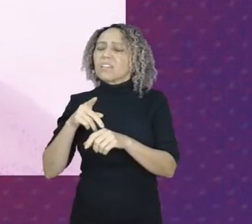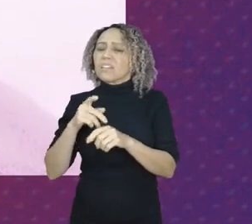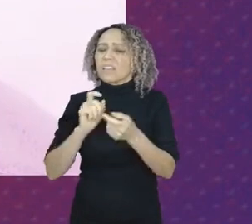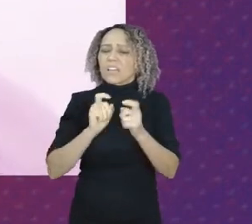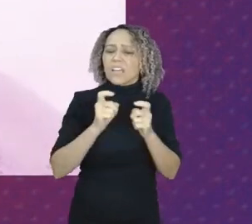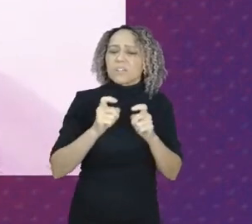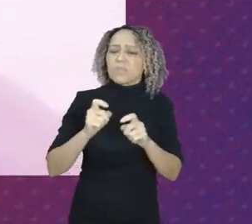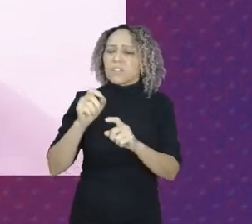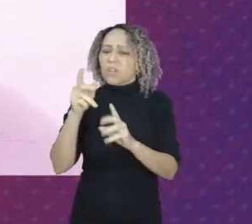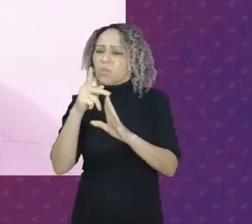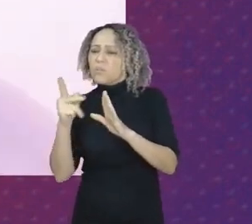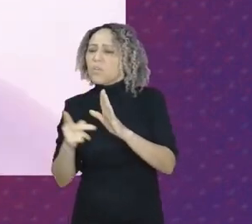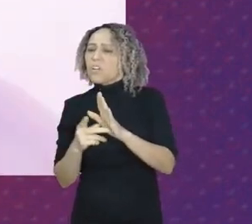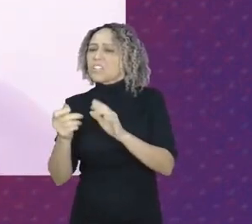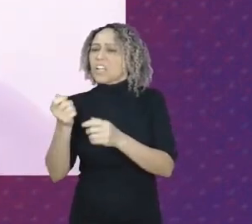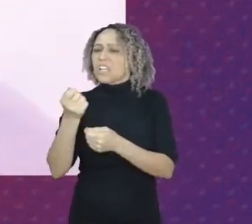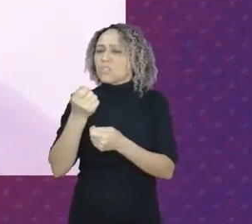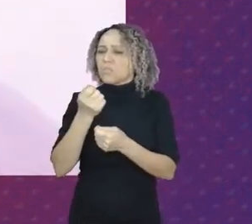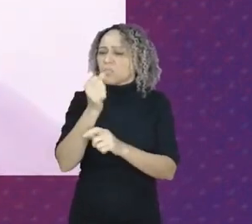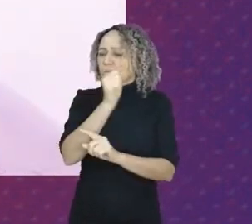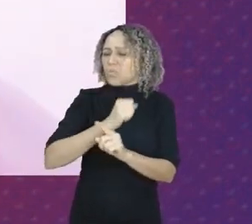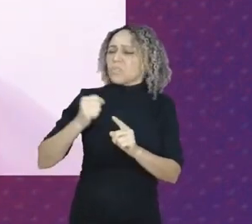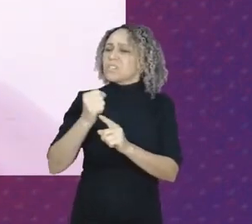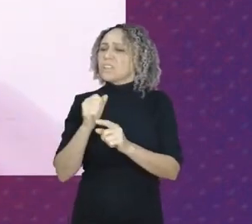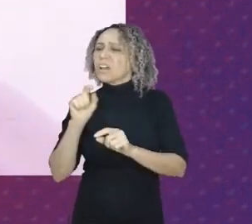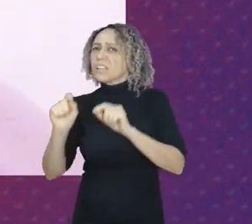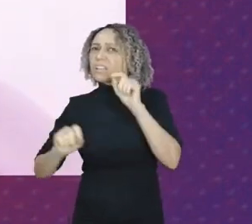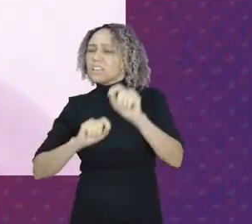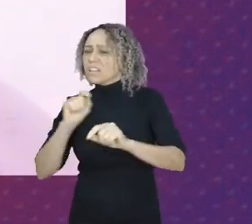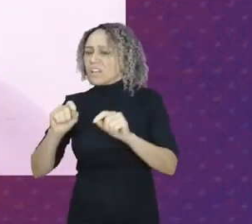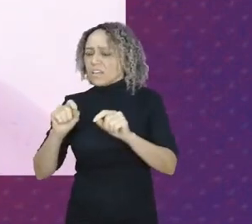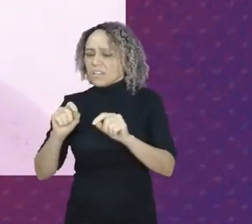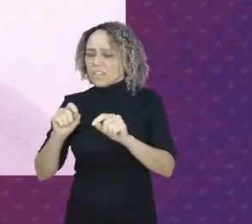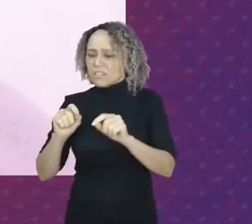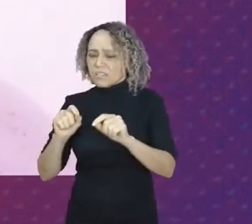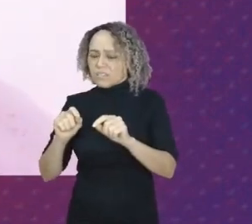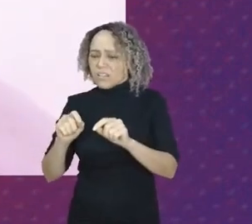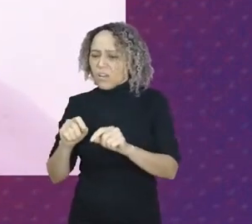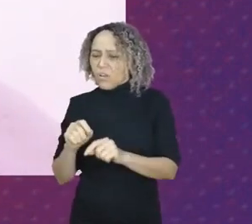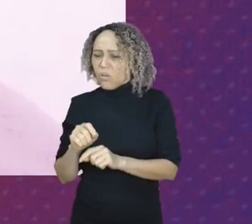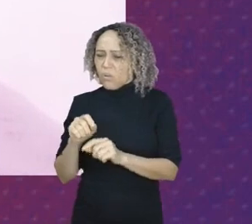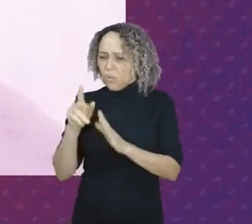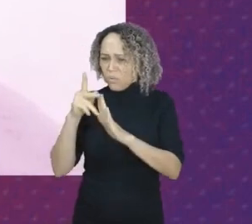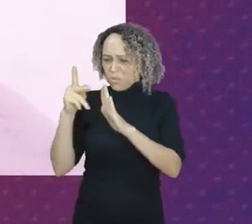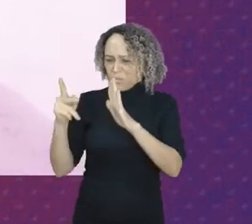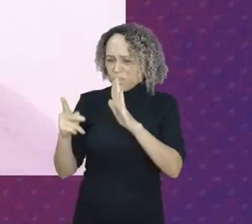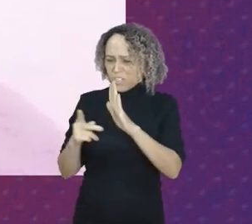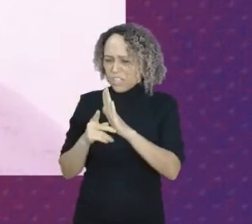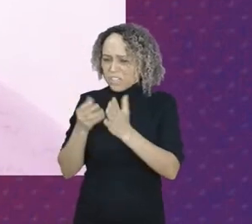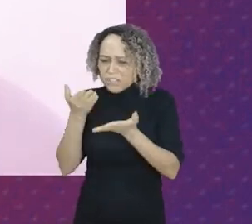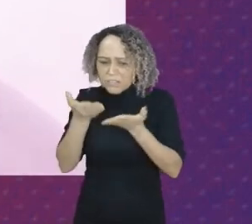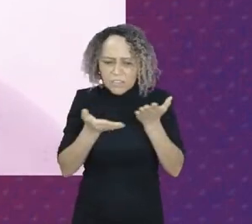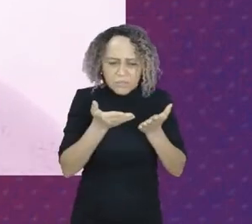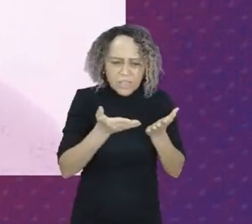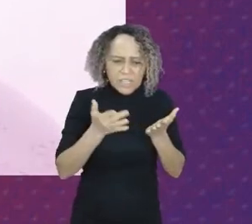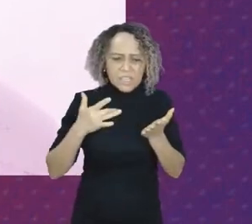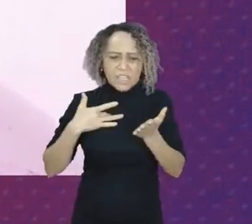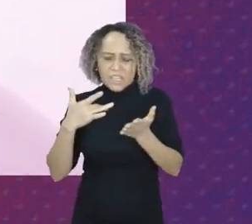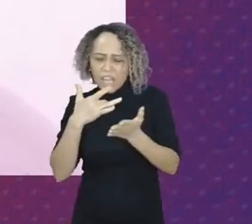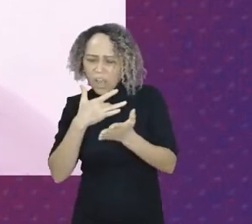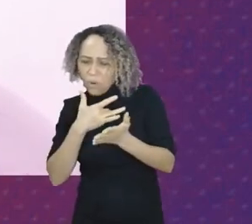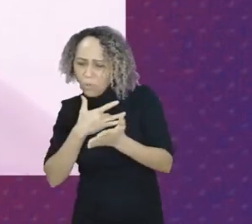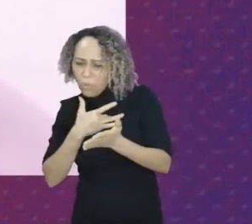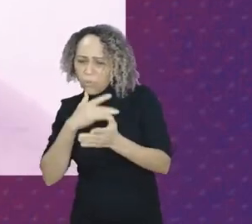Na sua maioria, os projetos de atendimento à saúde da sociedade